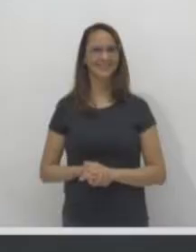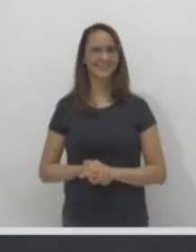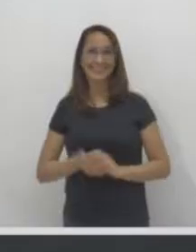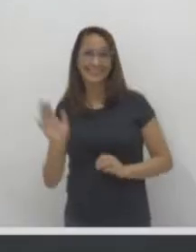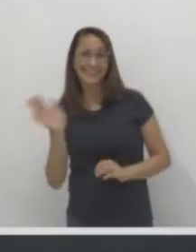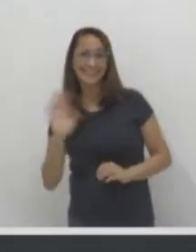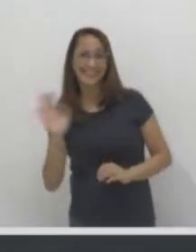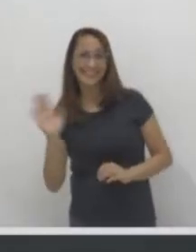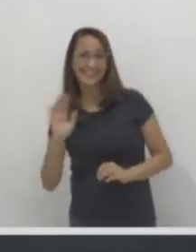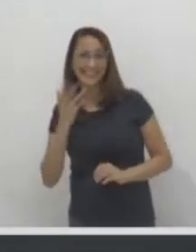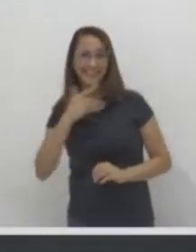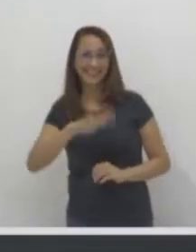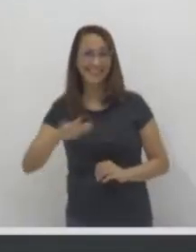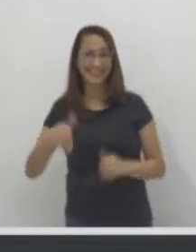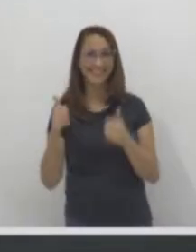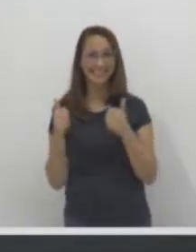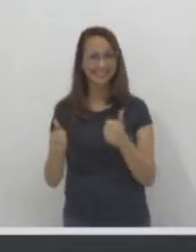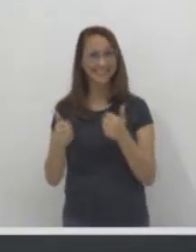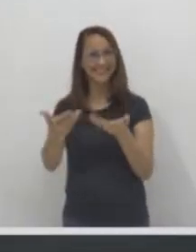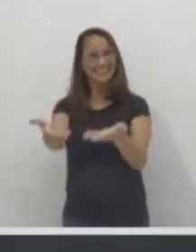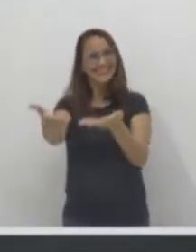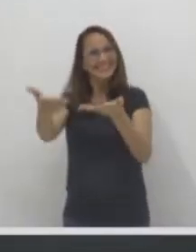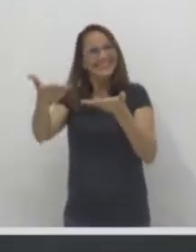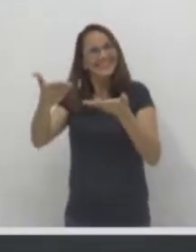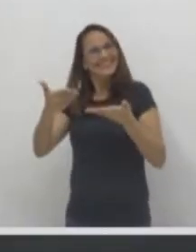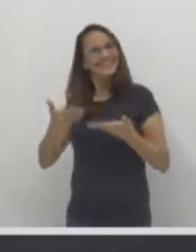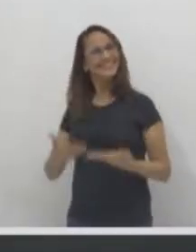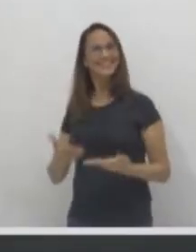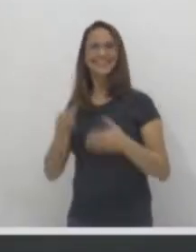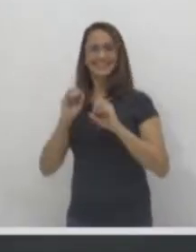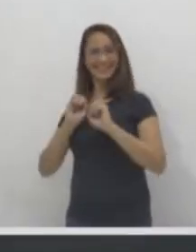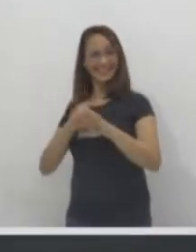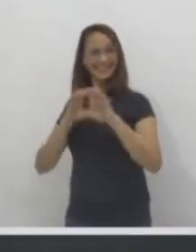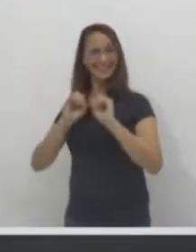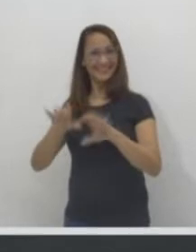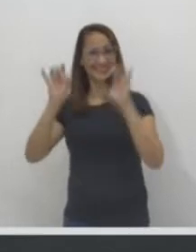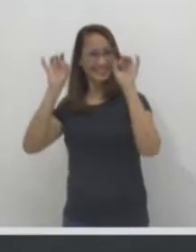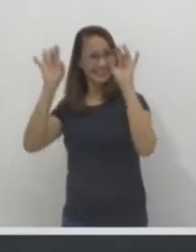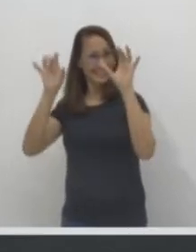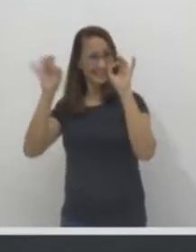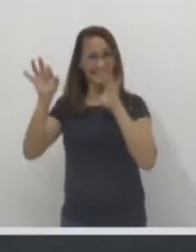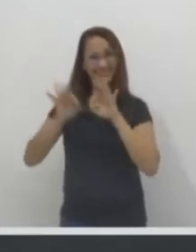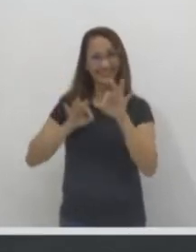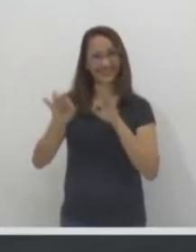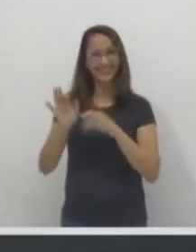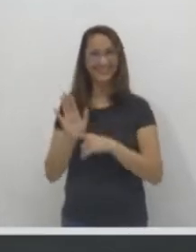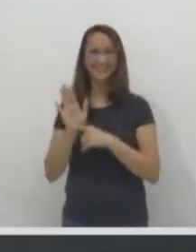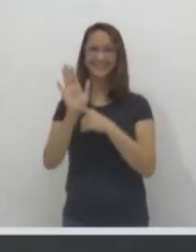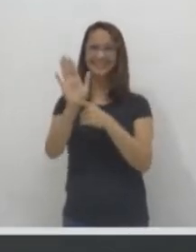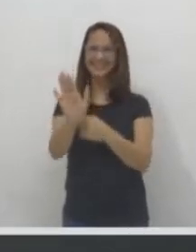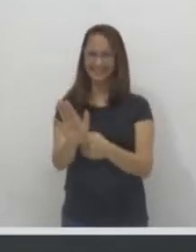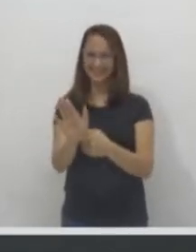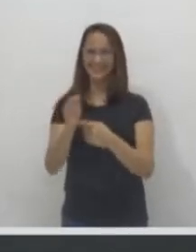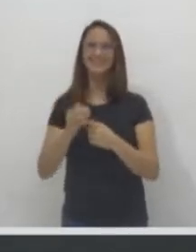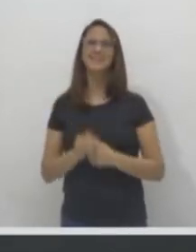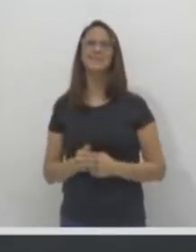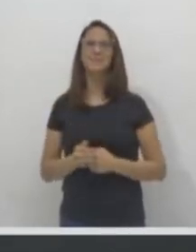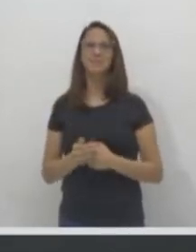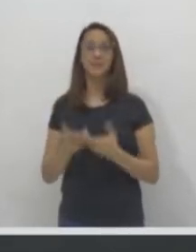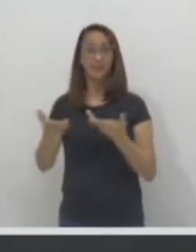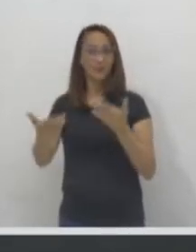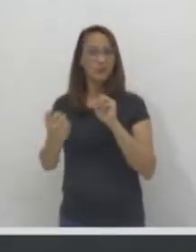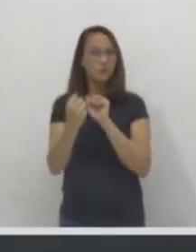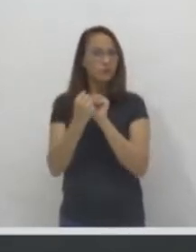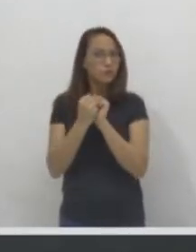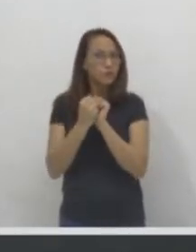Fala criançada, tudo bom? Seja bem-vindo a mais uma aula maravilhosa que temos aqui preparada para vocês. Então, fica com a gente que o dia